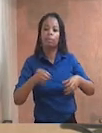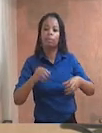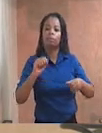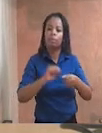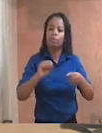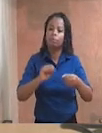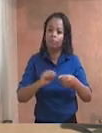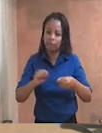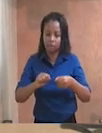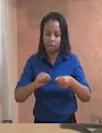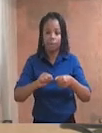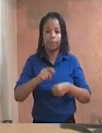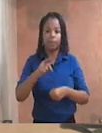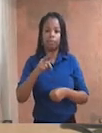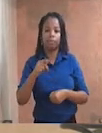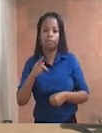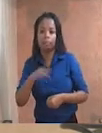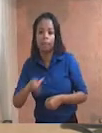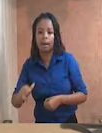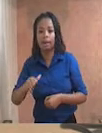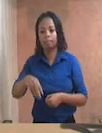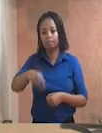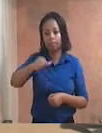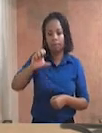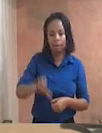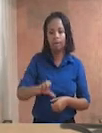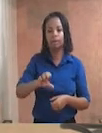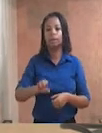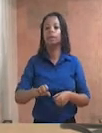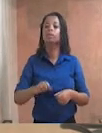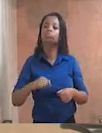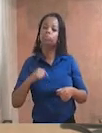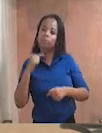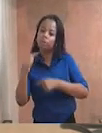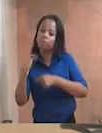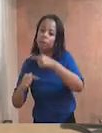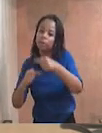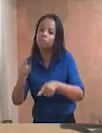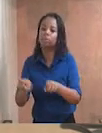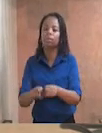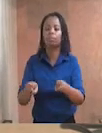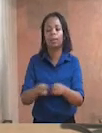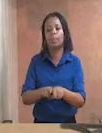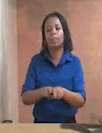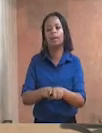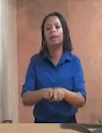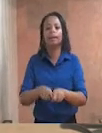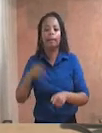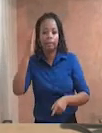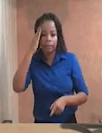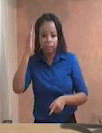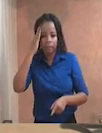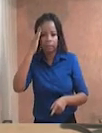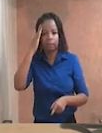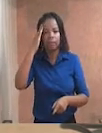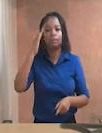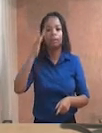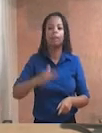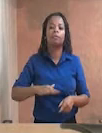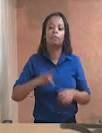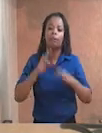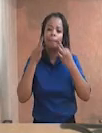deles e seus descendentes. Parágrafo único. Entende-se por família extensa ou